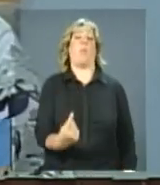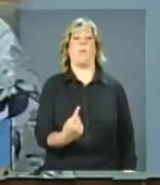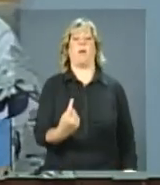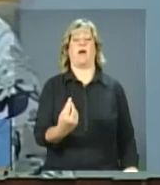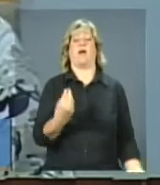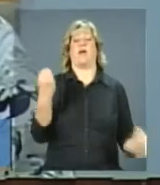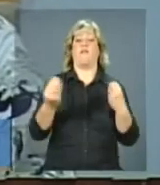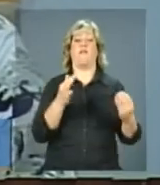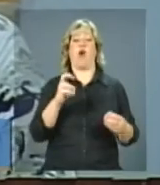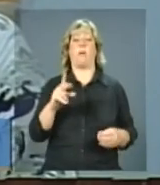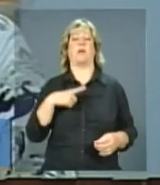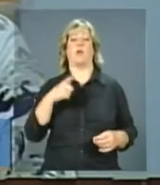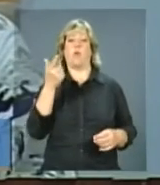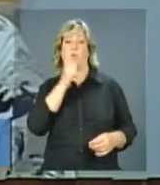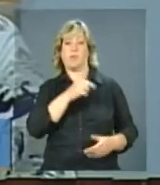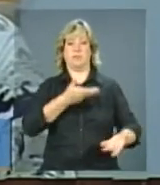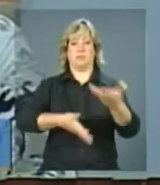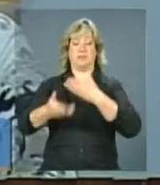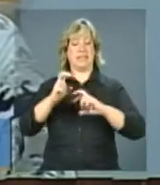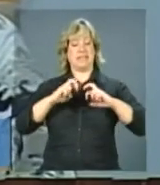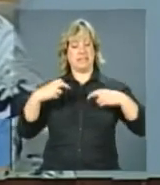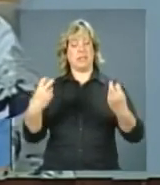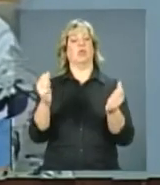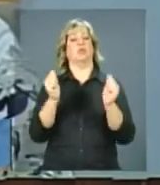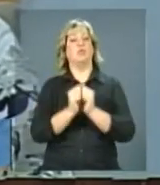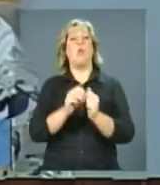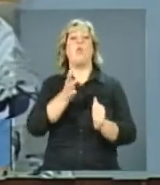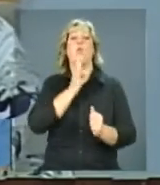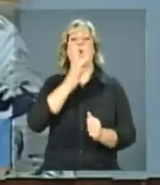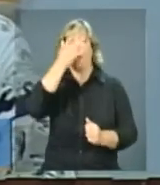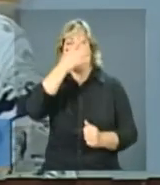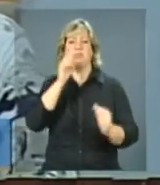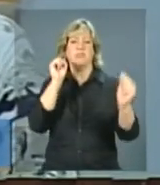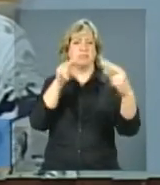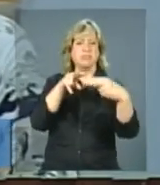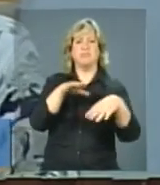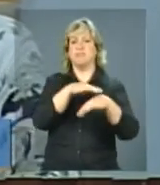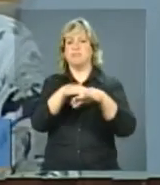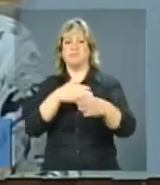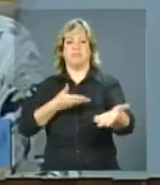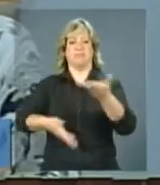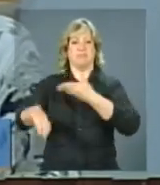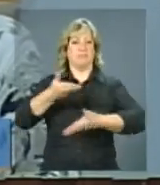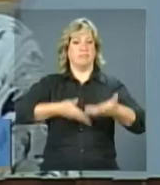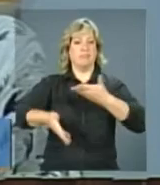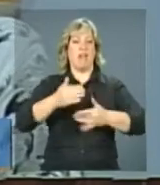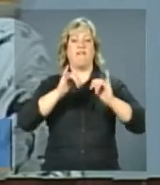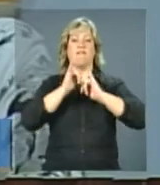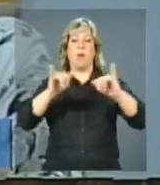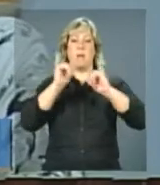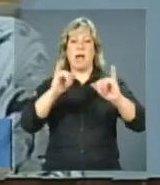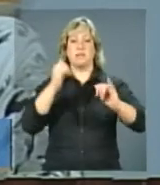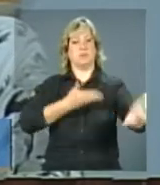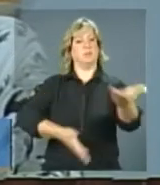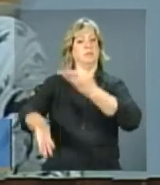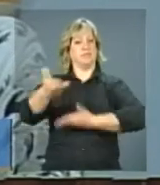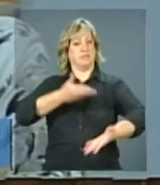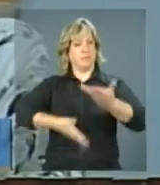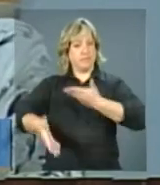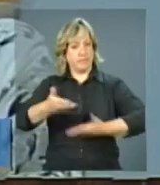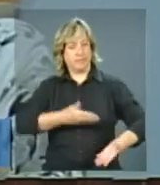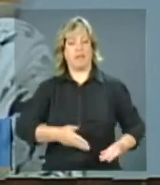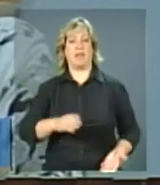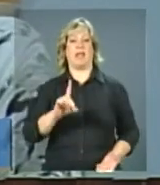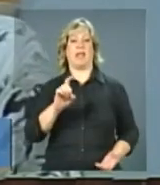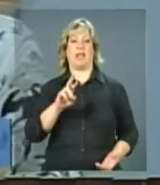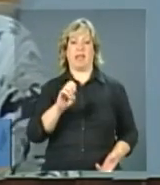intersetorial. É sentando junto, é se conhecendo, é compartilhando informações, é compartilhando rede,